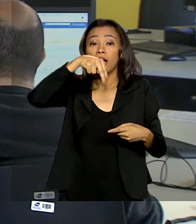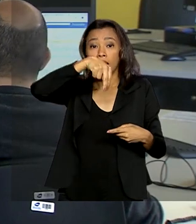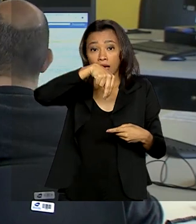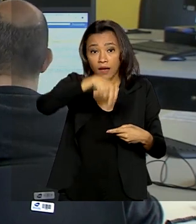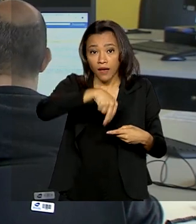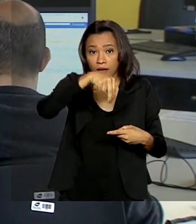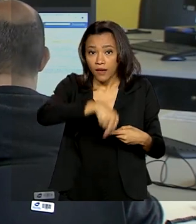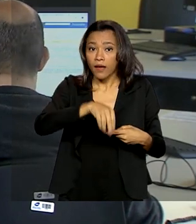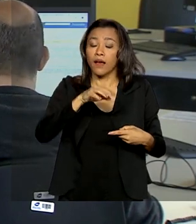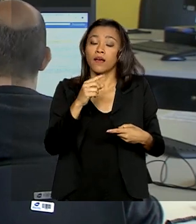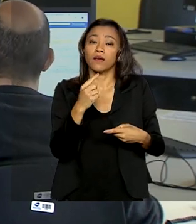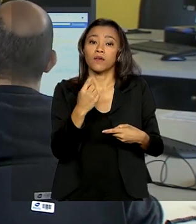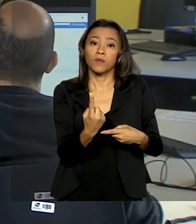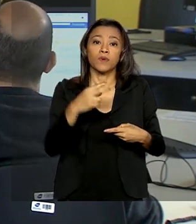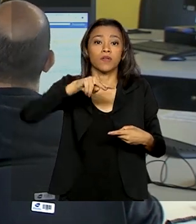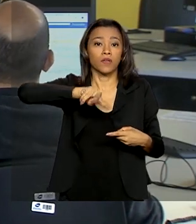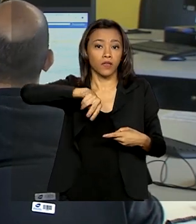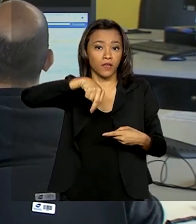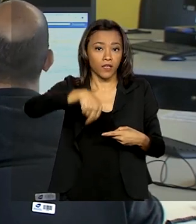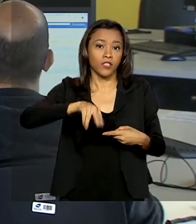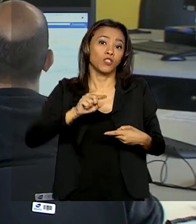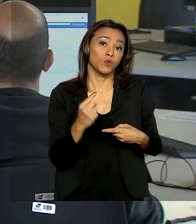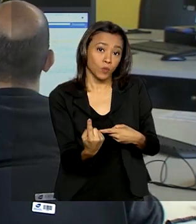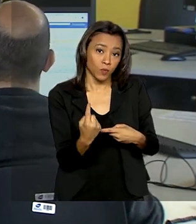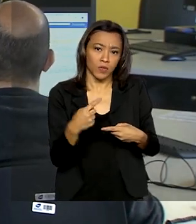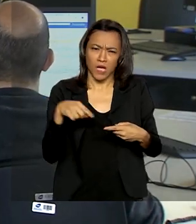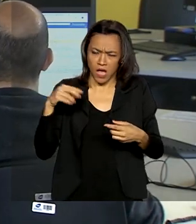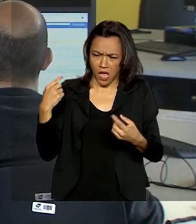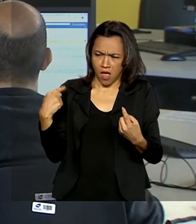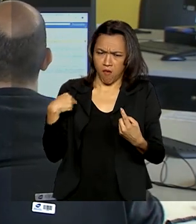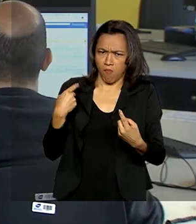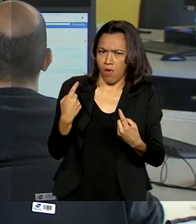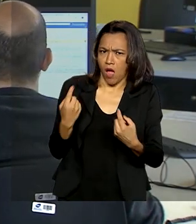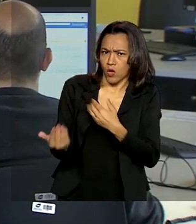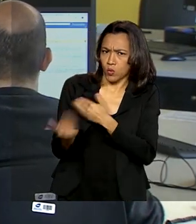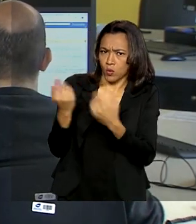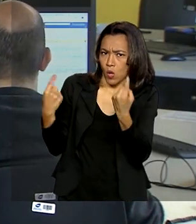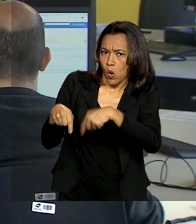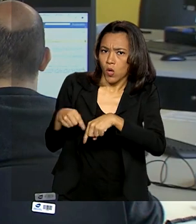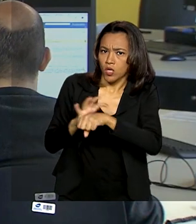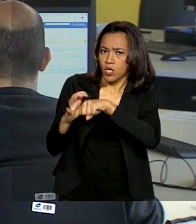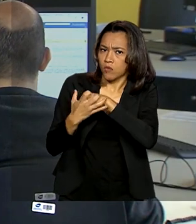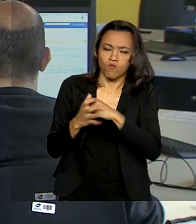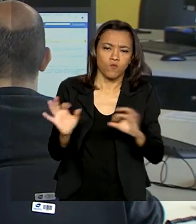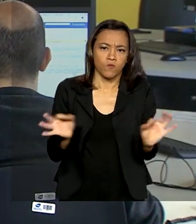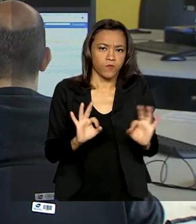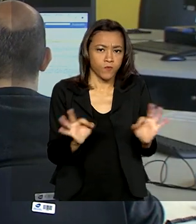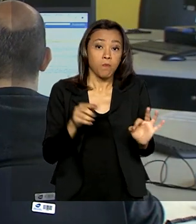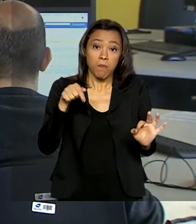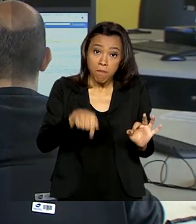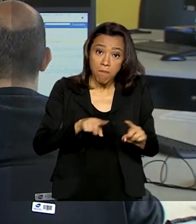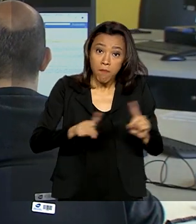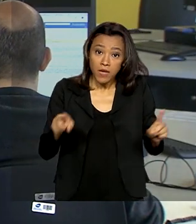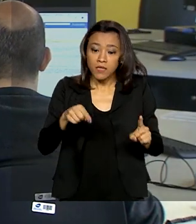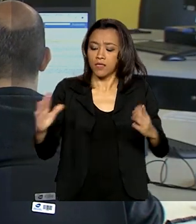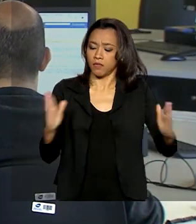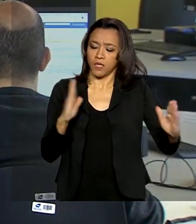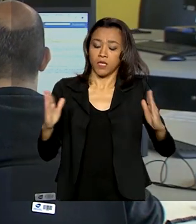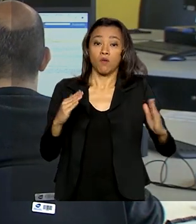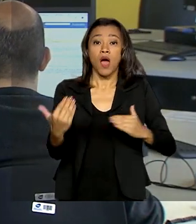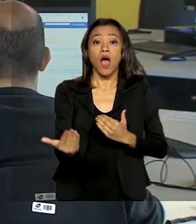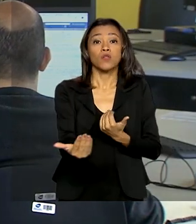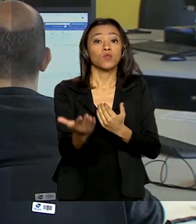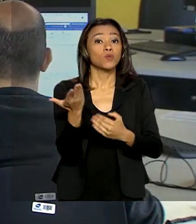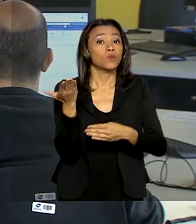lembrando que ela não tem eficácia contra o coronavírus. Mas nesse momento de pandemia, é importante porque vai ajudar os profissionais de saúde